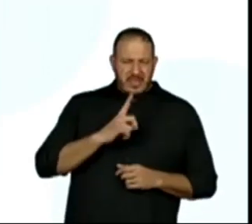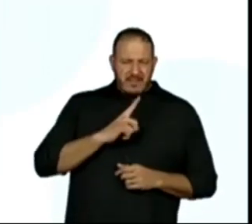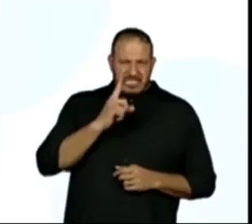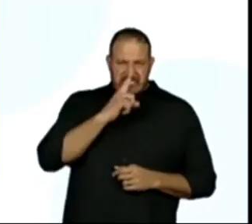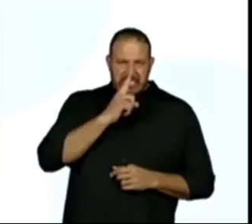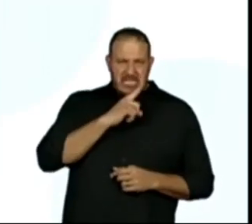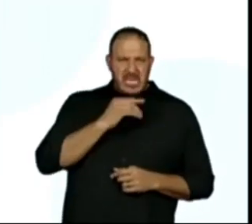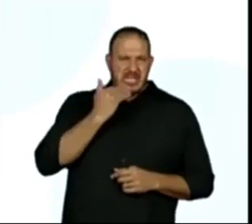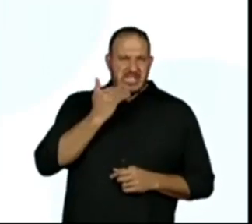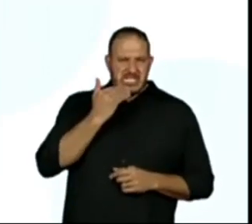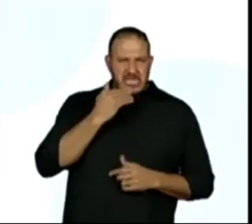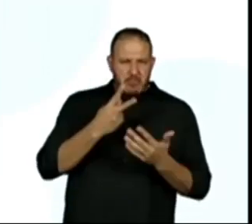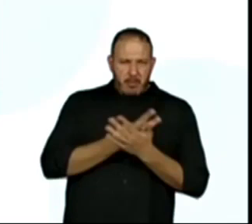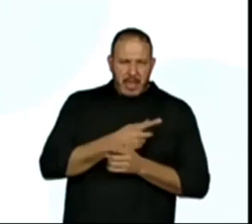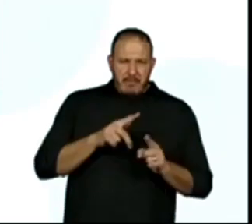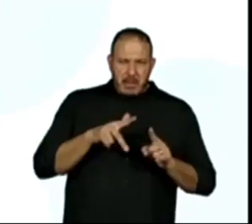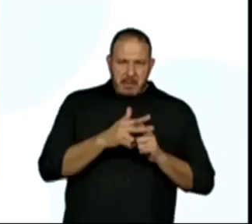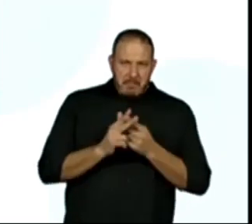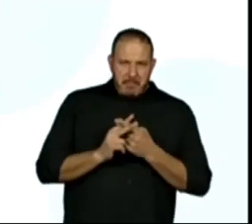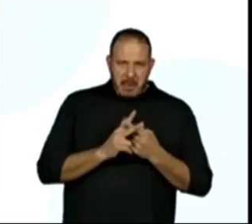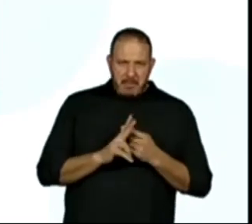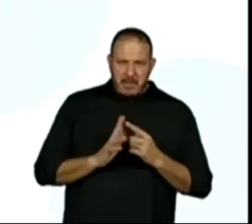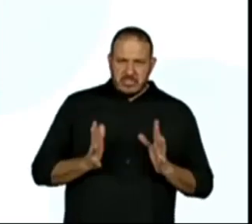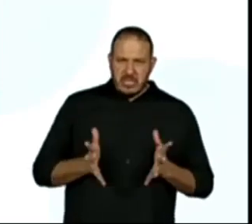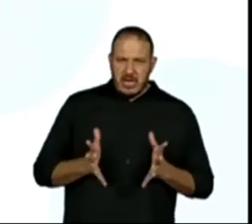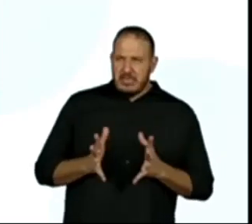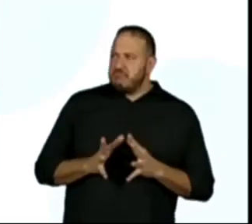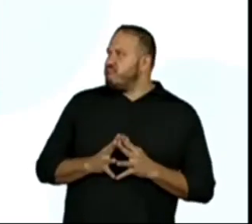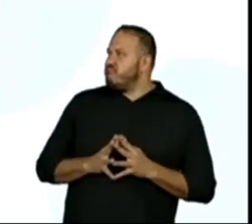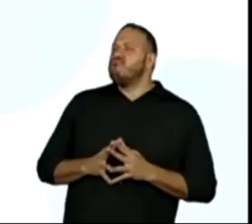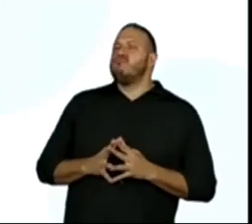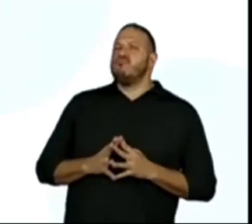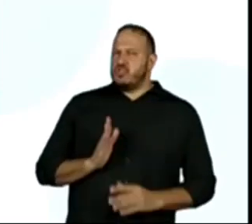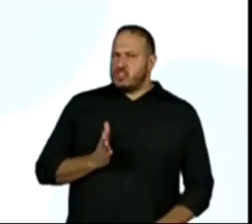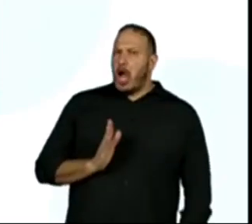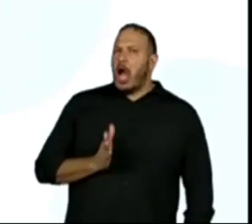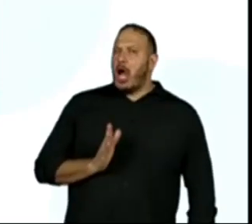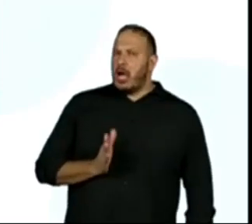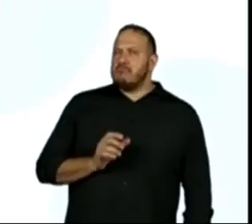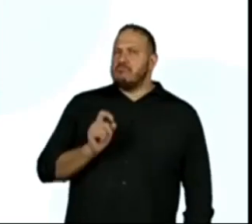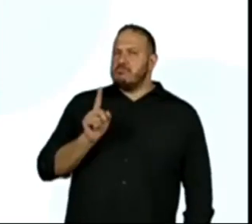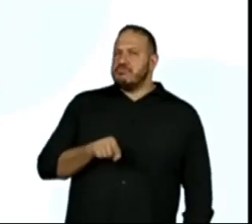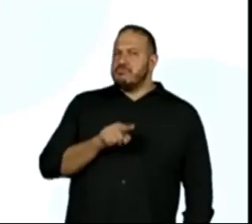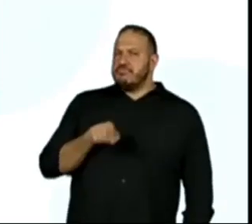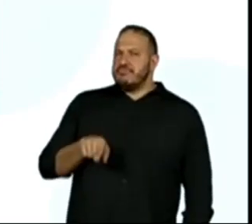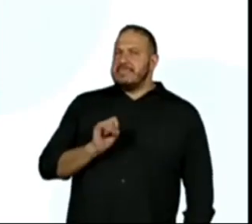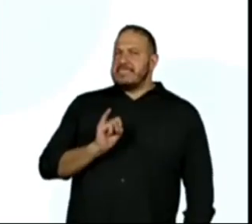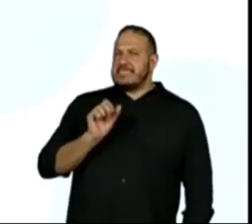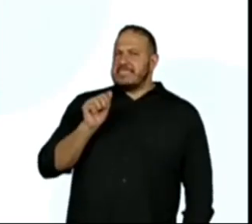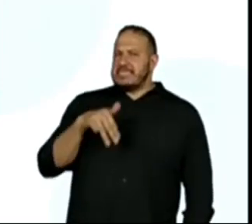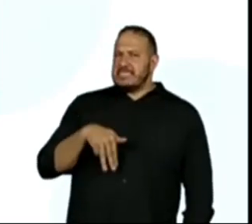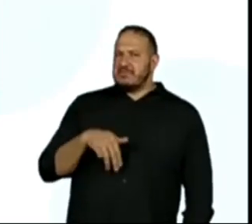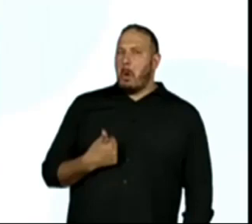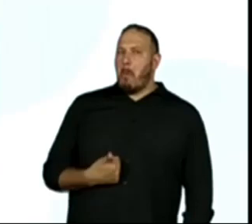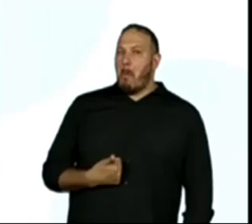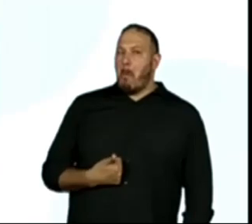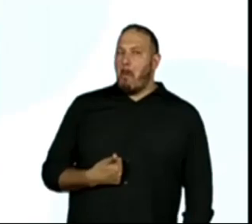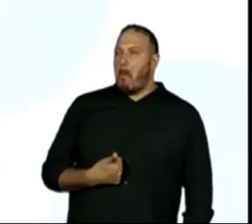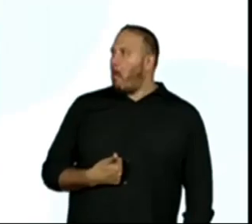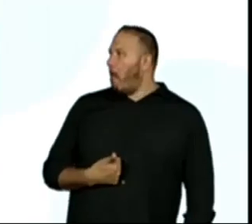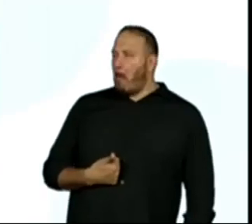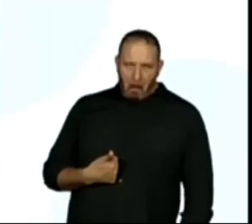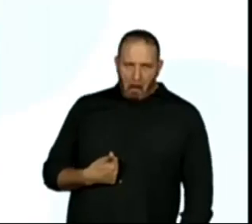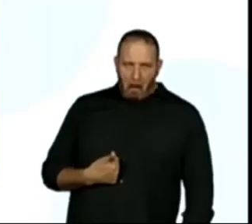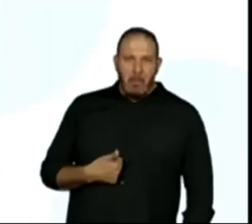pontuação? Nós arrumamos a pontuação? Arrumamos. Sim. Aham. Eu acho que nós vamos